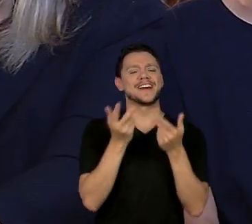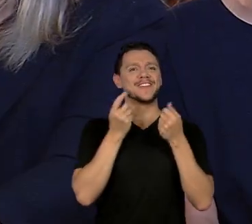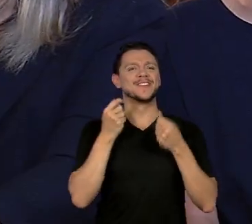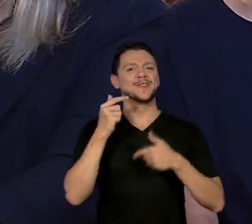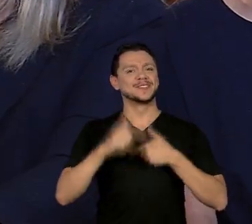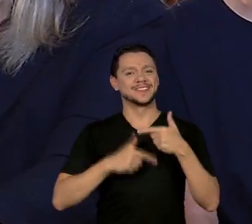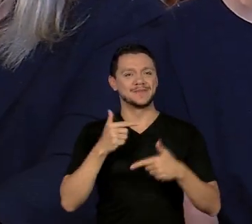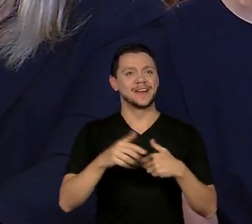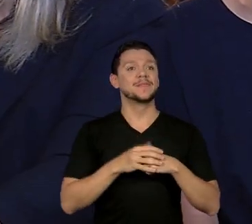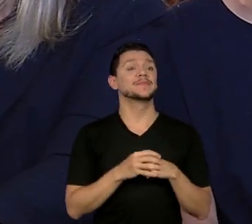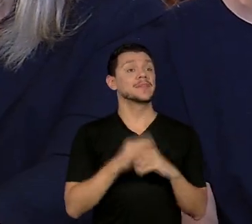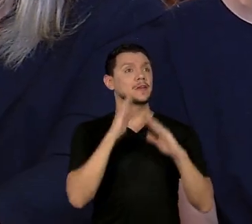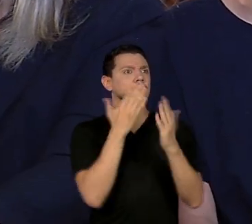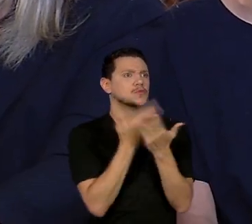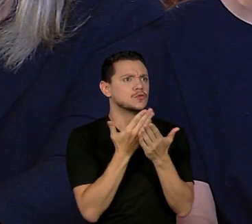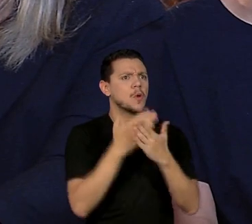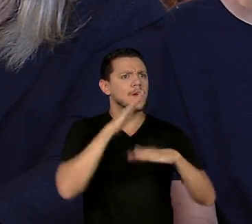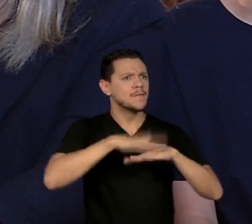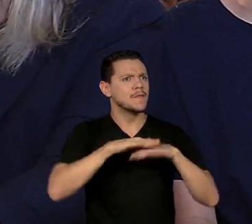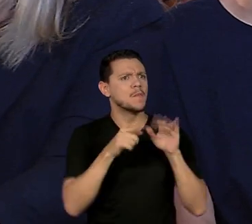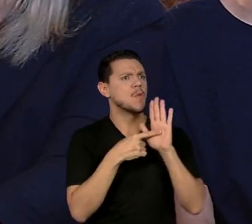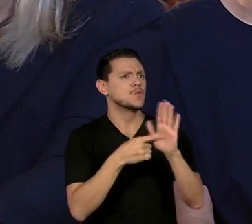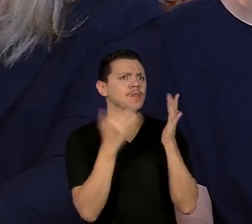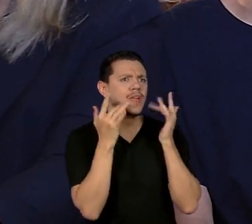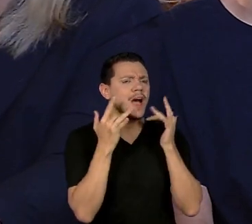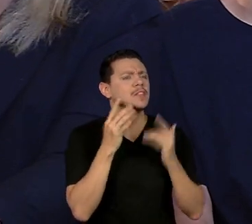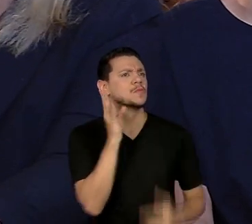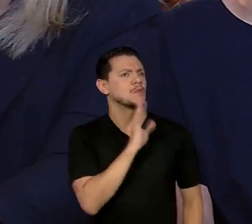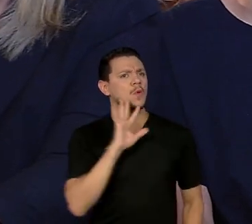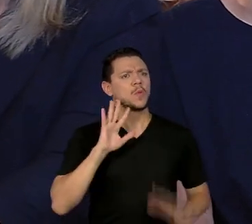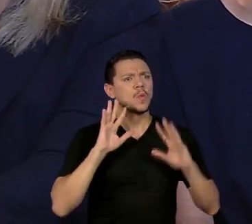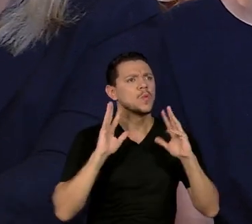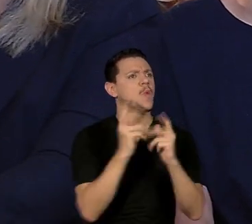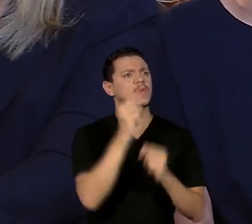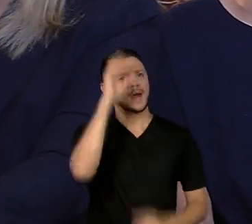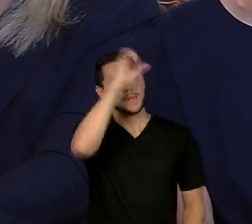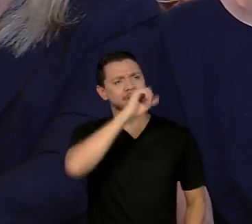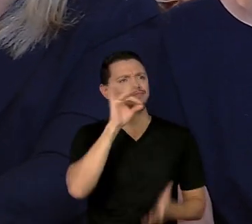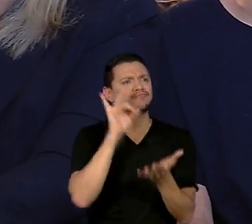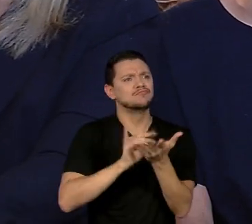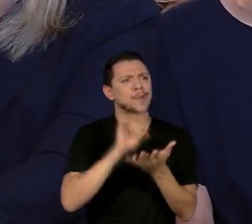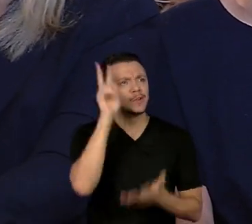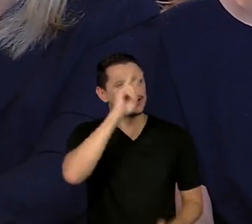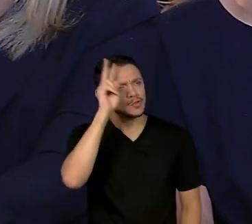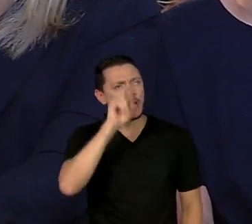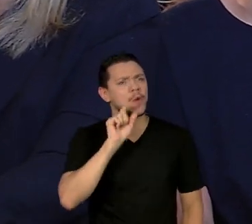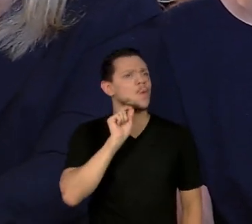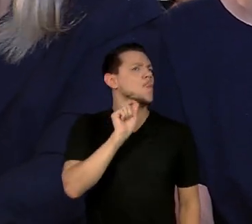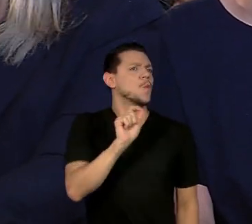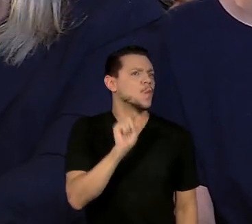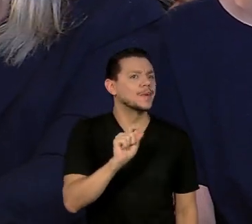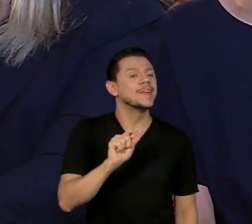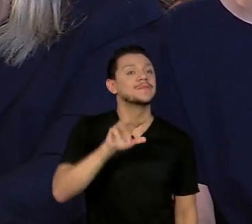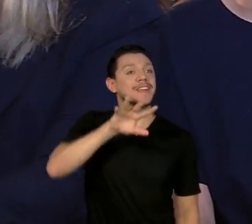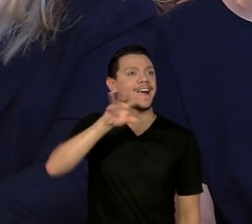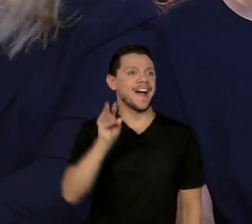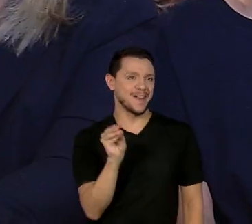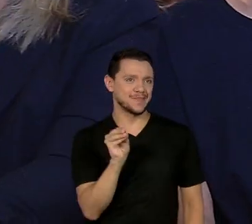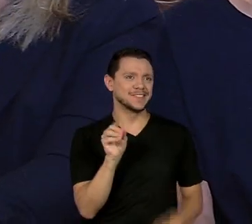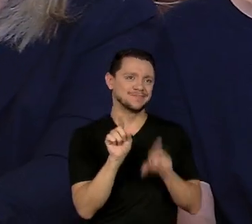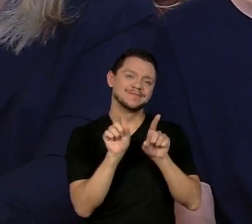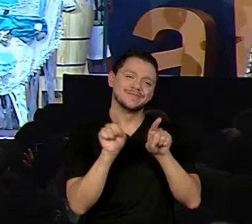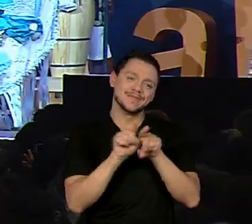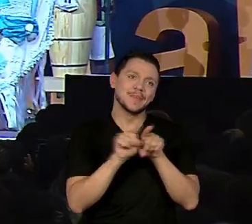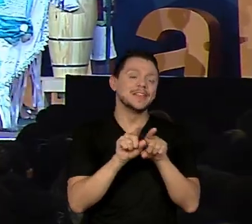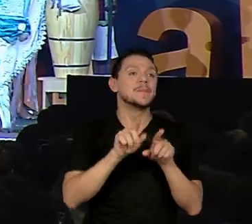a gente fez a peça na nossa escola foi muito legal, porque todo mundo aprendeu a realmente história da África, do